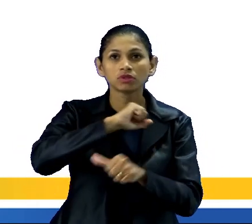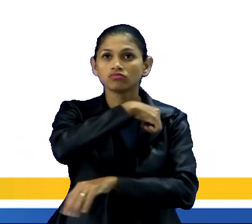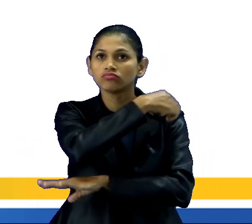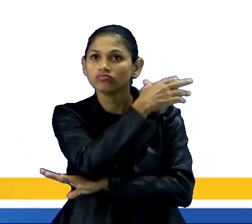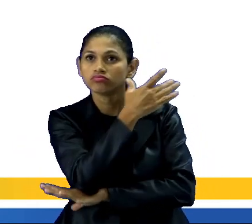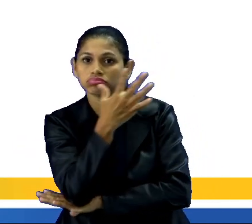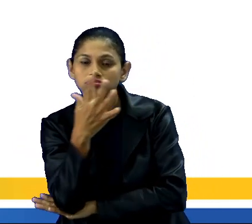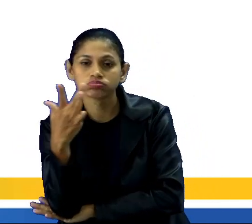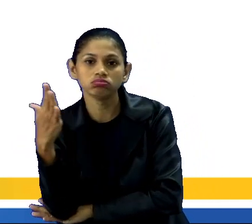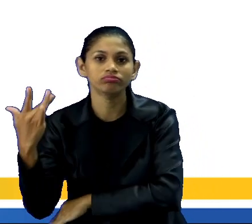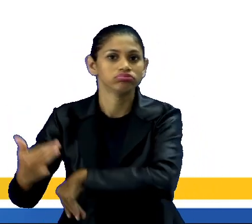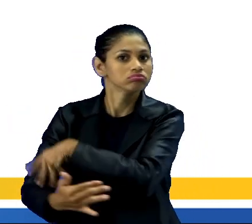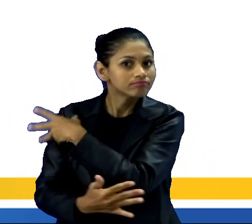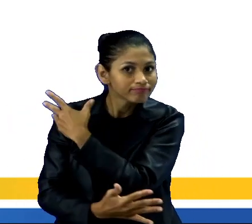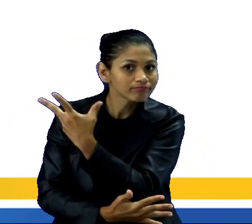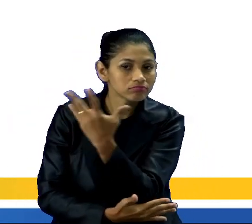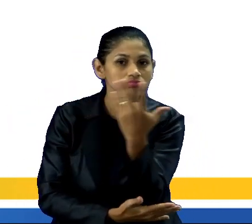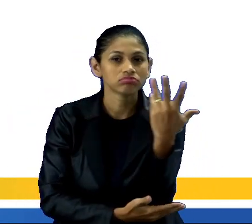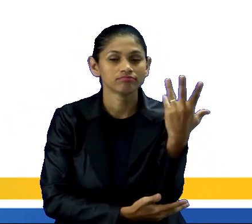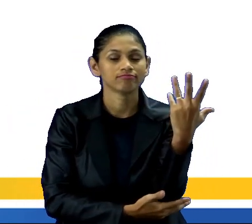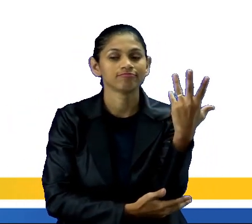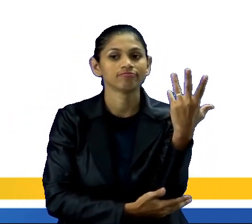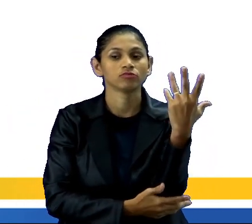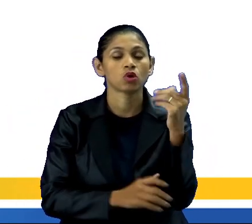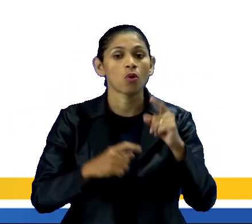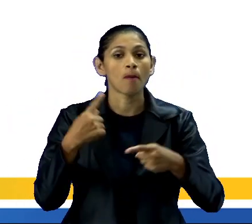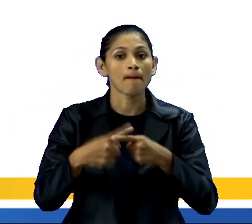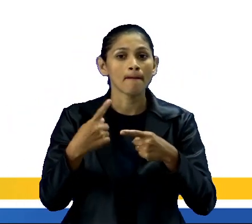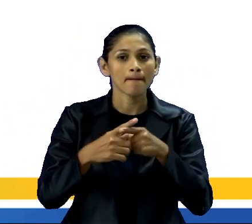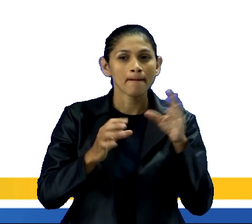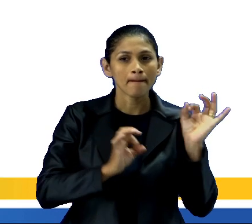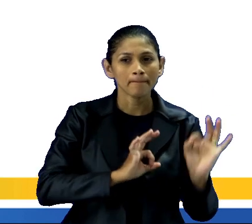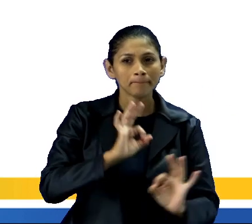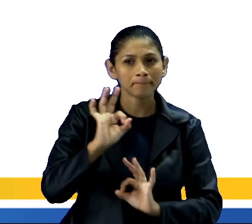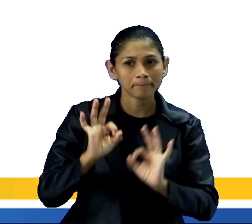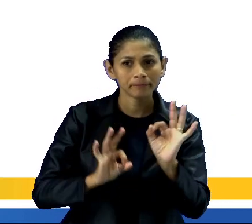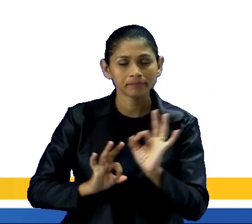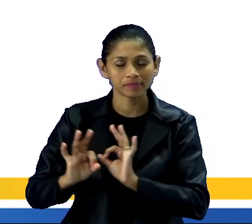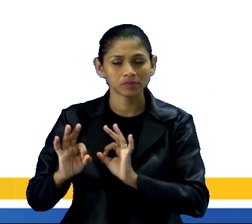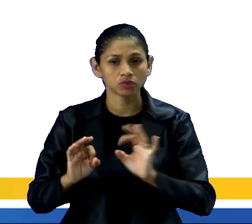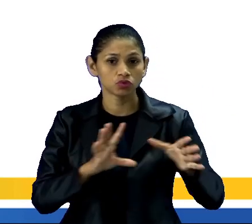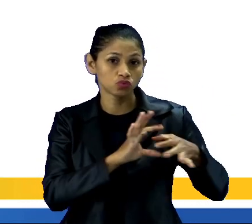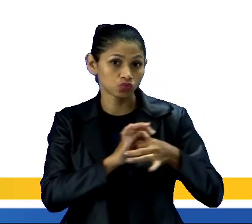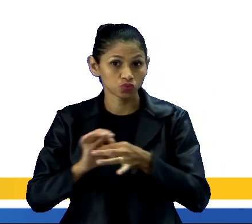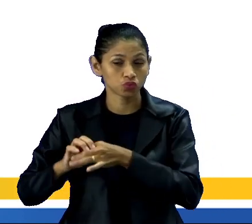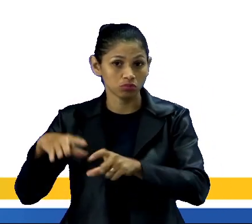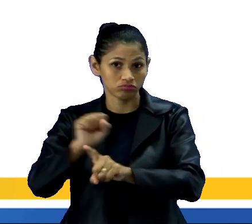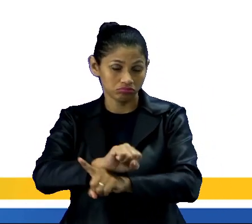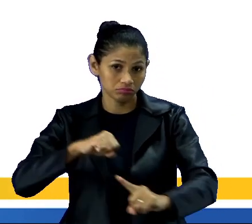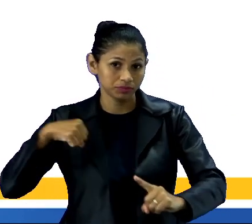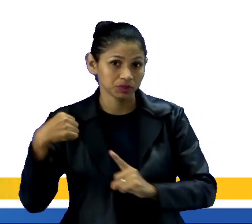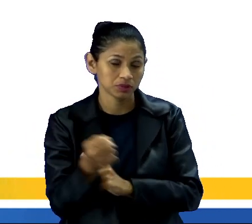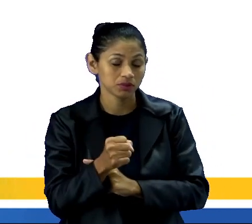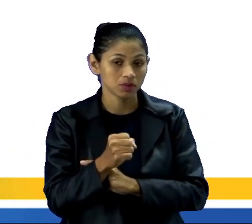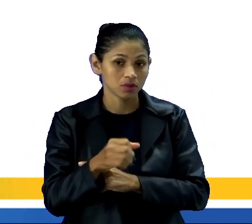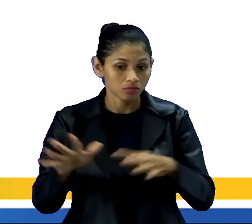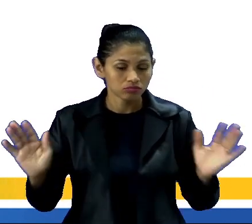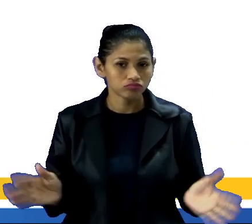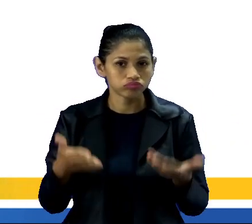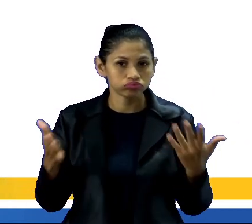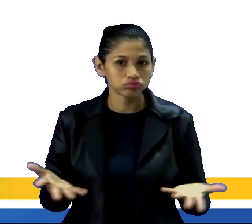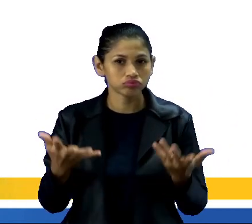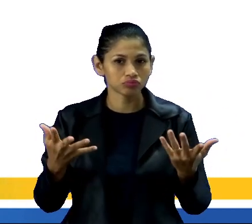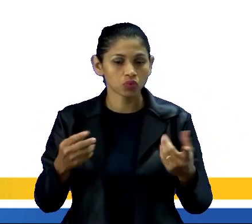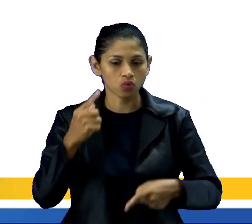fluxos populacionais, reorganiza as atividades nos contextos da sociedade e promove a